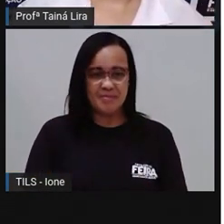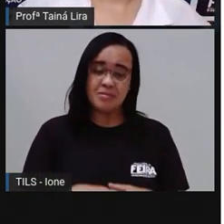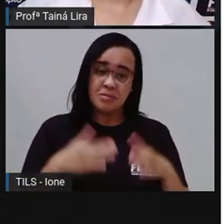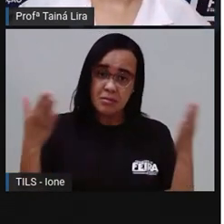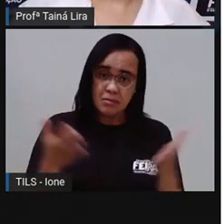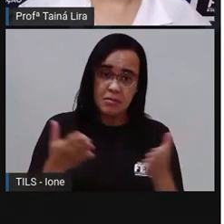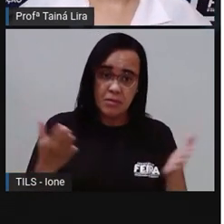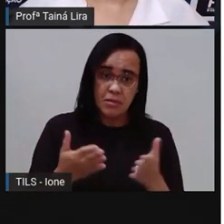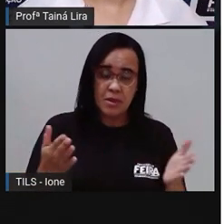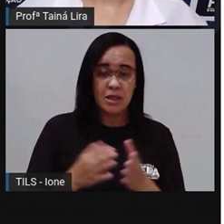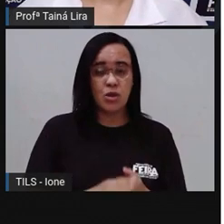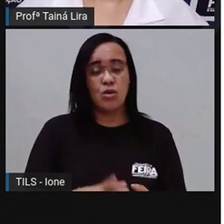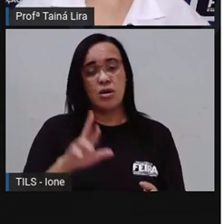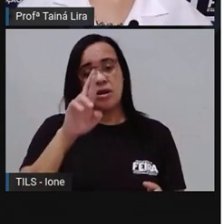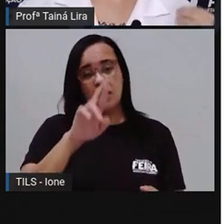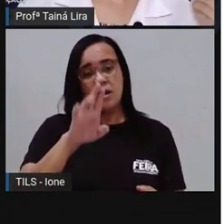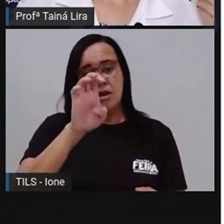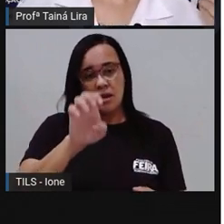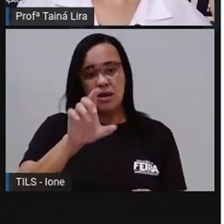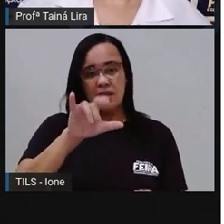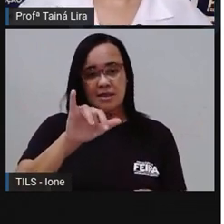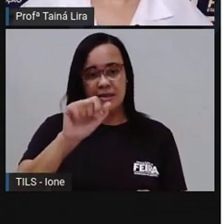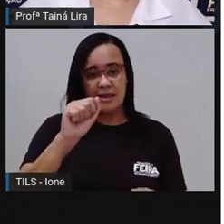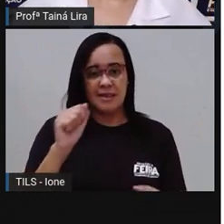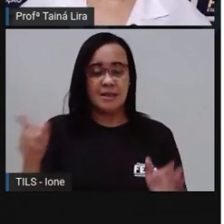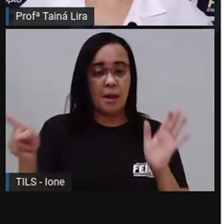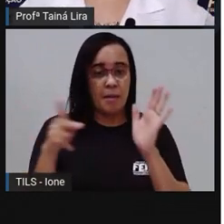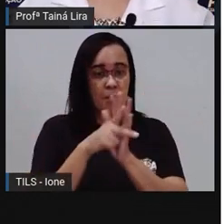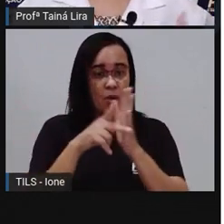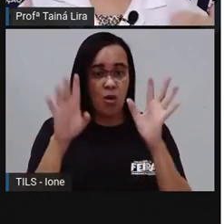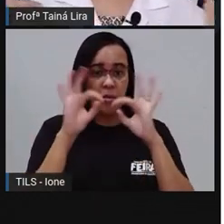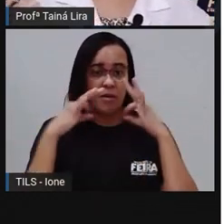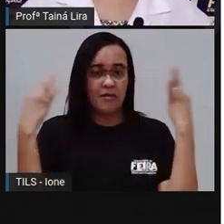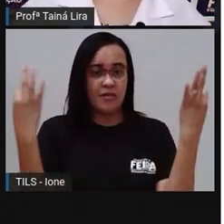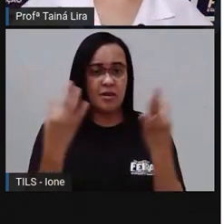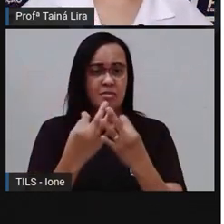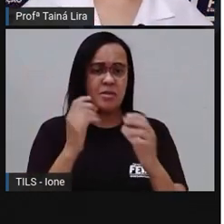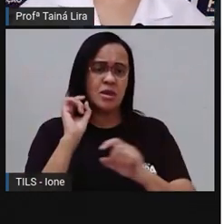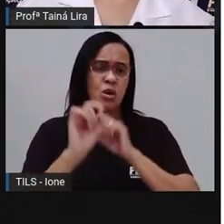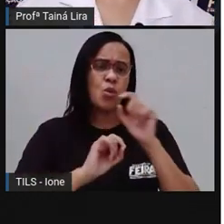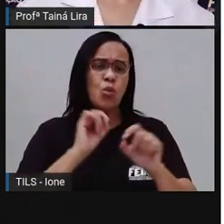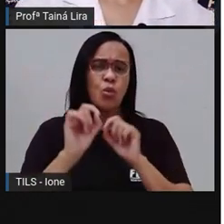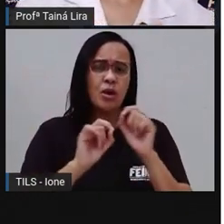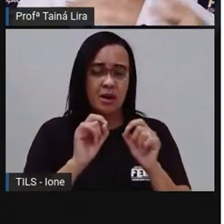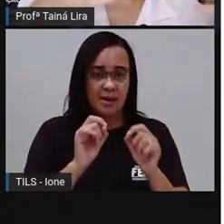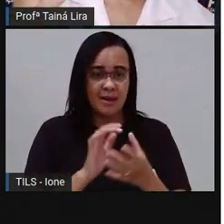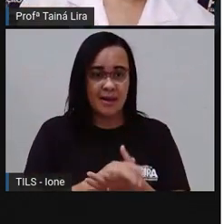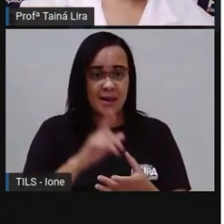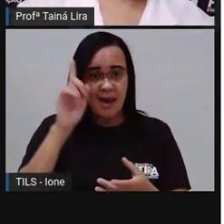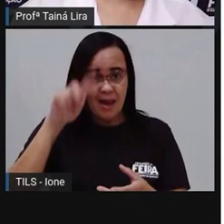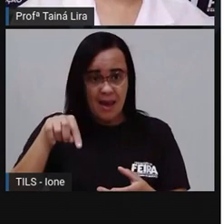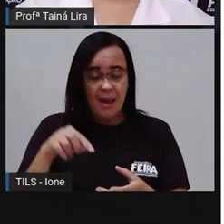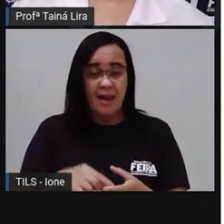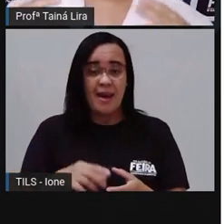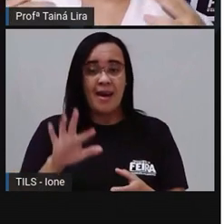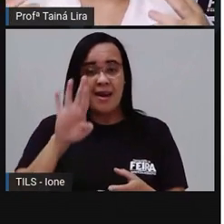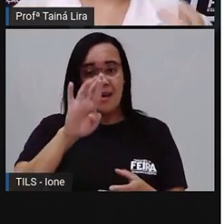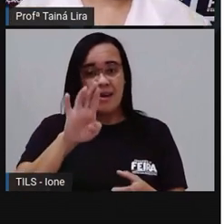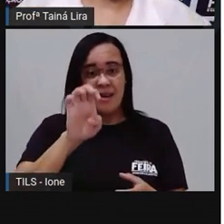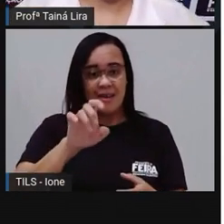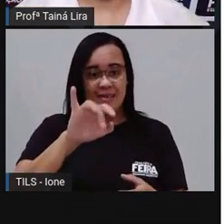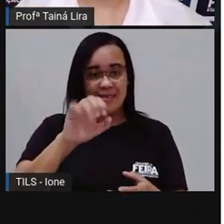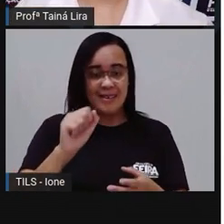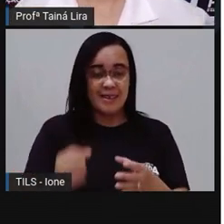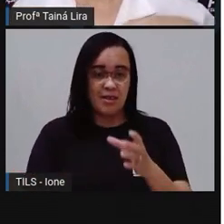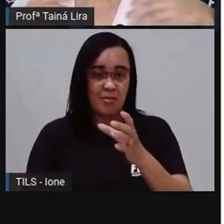pouquinho da nossa receita de família. Então, a receita de família é aquela receita, né? Que foi criada por alguém da sua